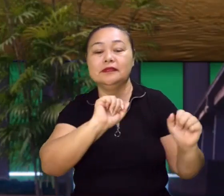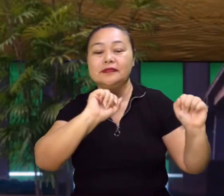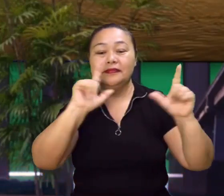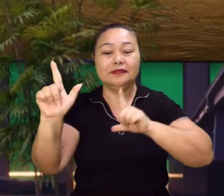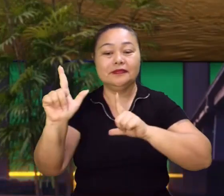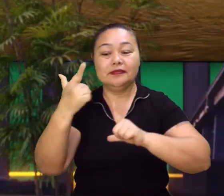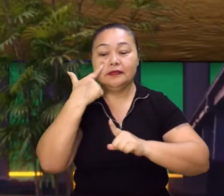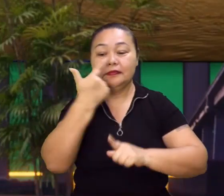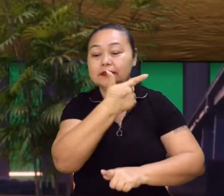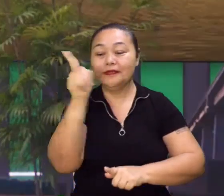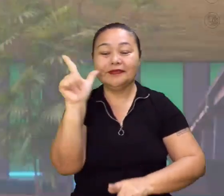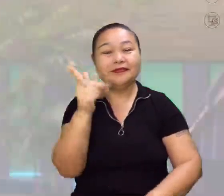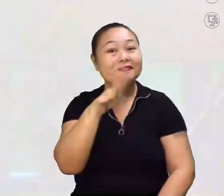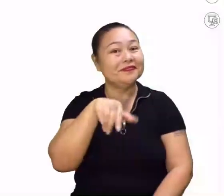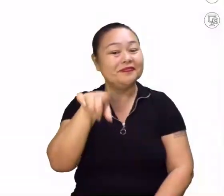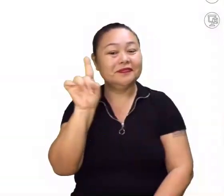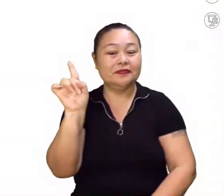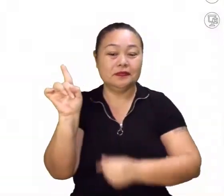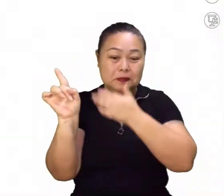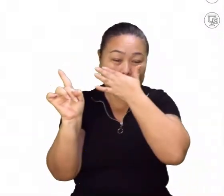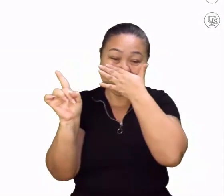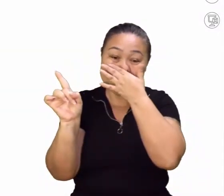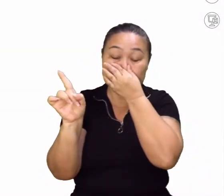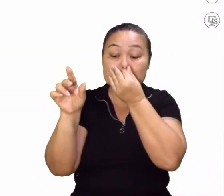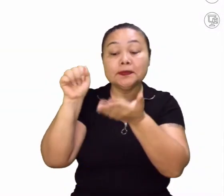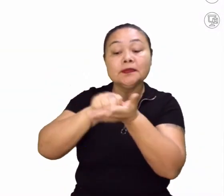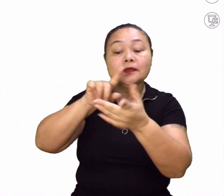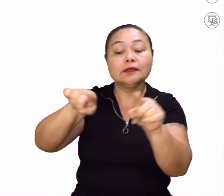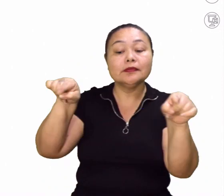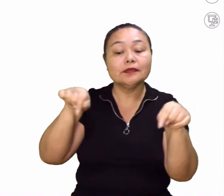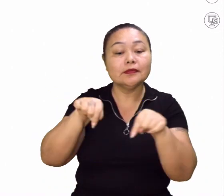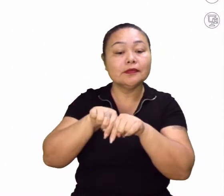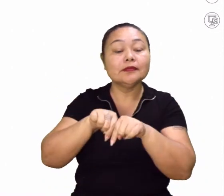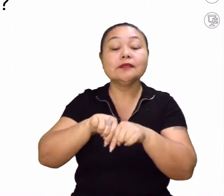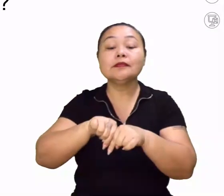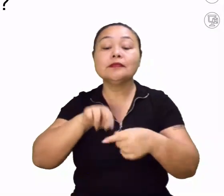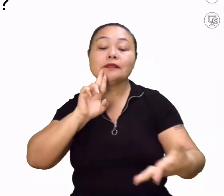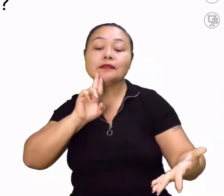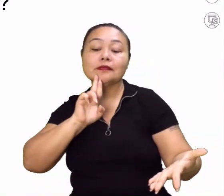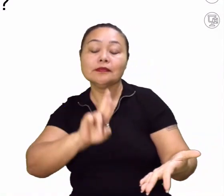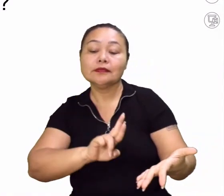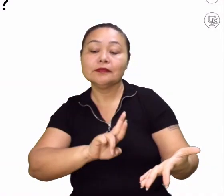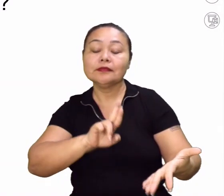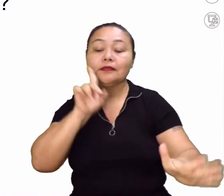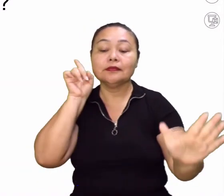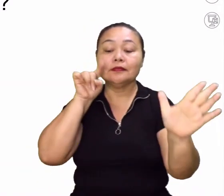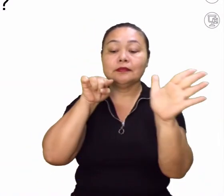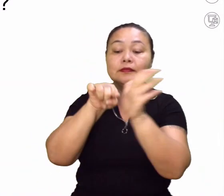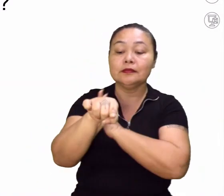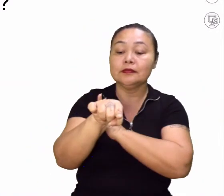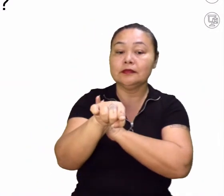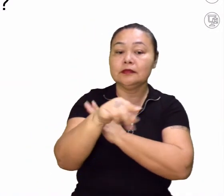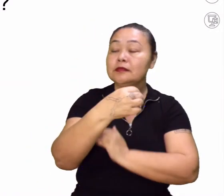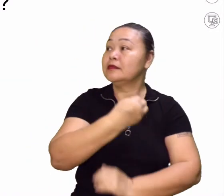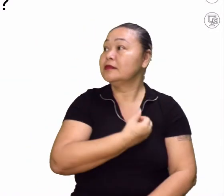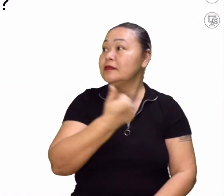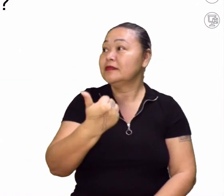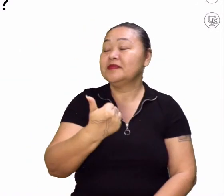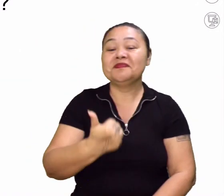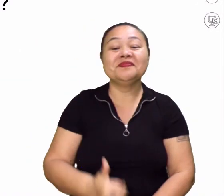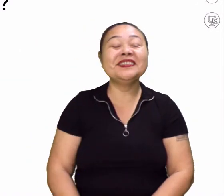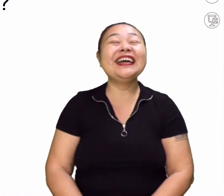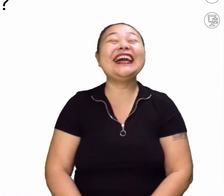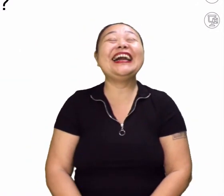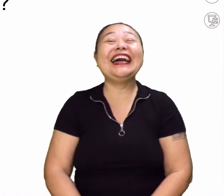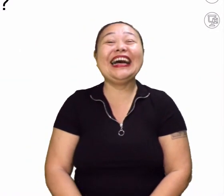De olho na tela, galera. Atividade, sala, resolução, questão... Rapaz, tu me pergunta as coisas,